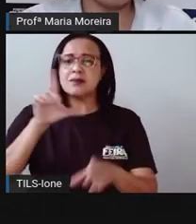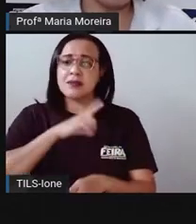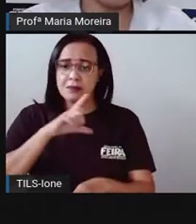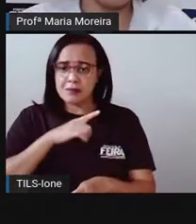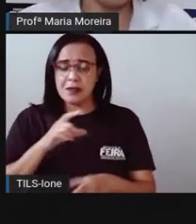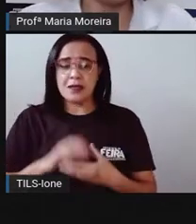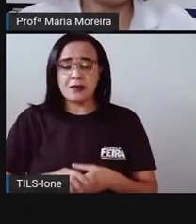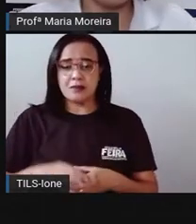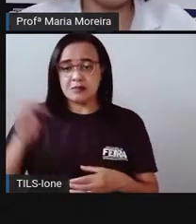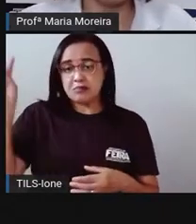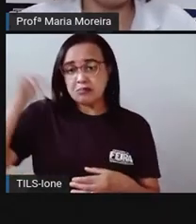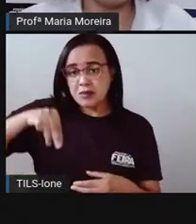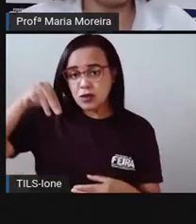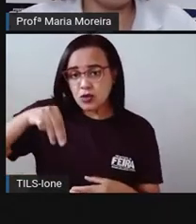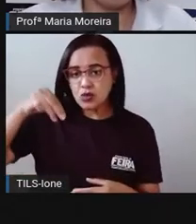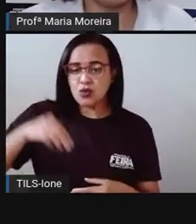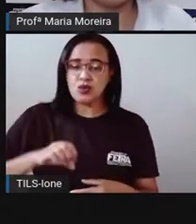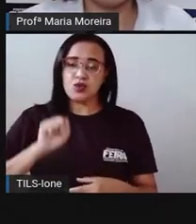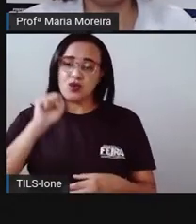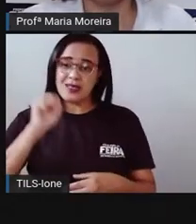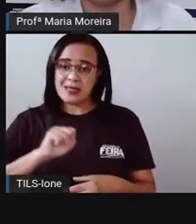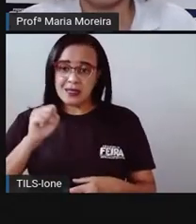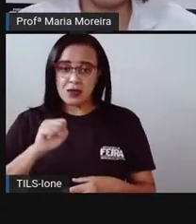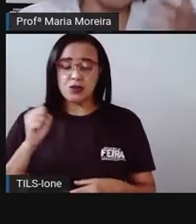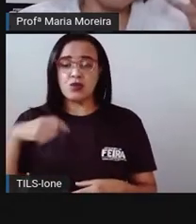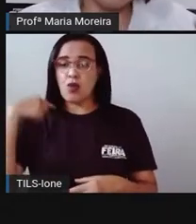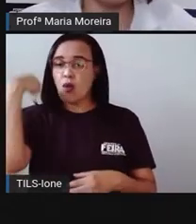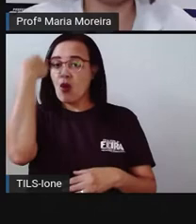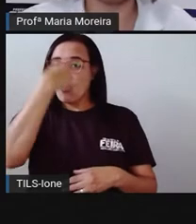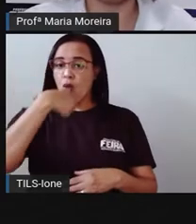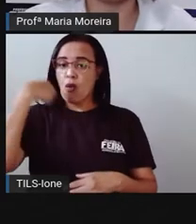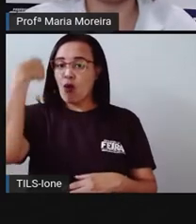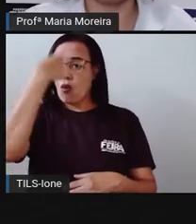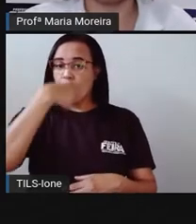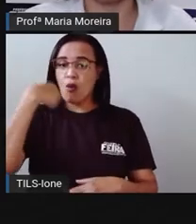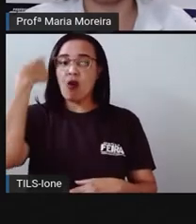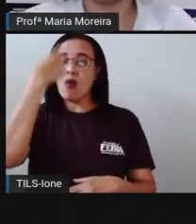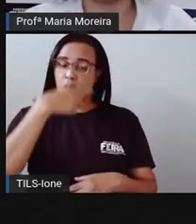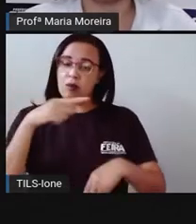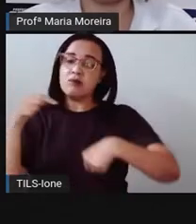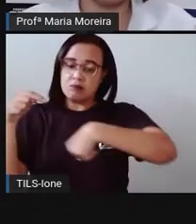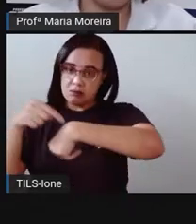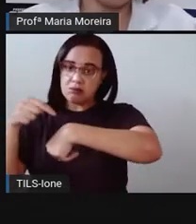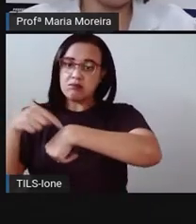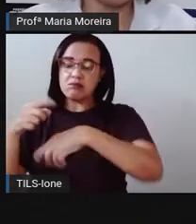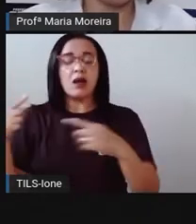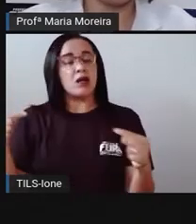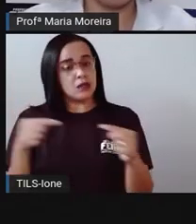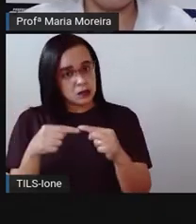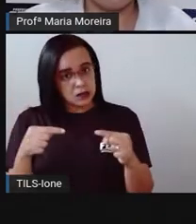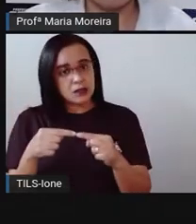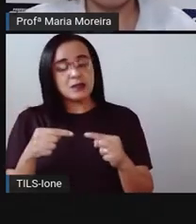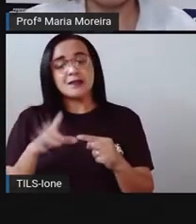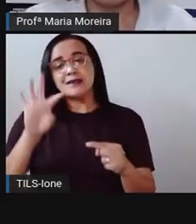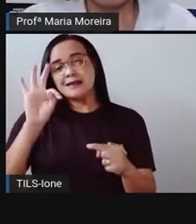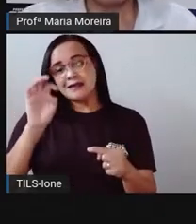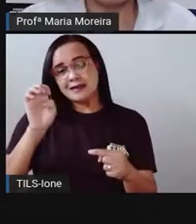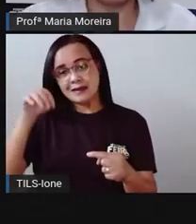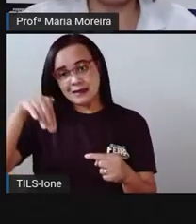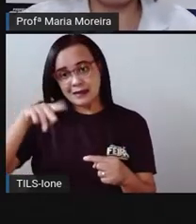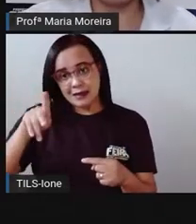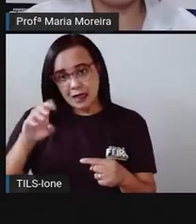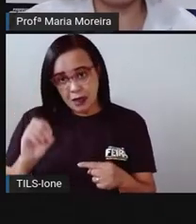segundos, porque segundo, minuto e hora, né? É tudo isso e também é tempo, né? De acordo com o quê? Com o relógio.